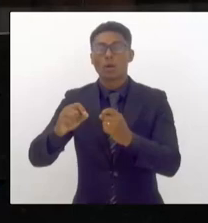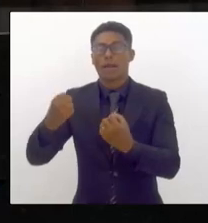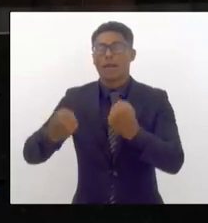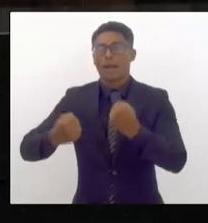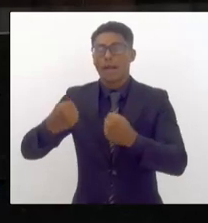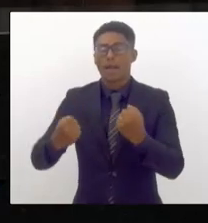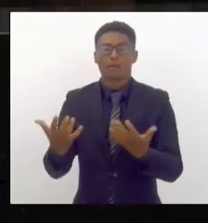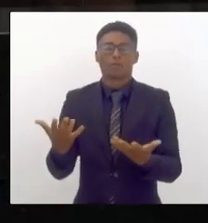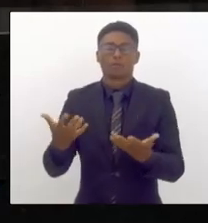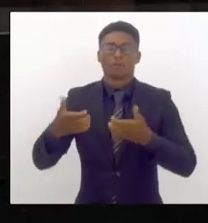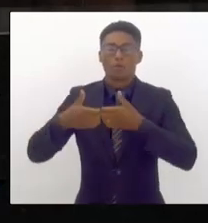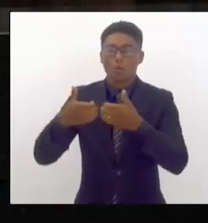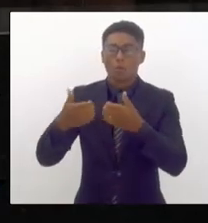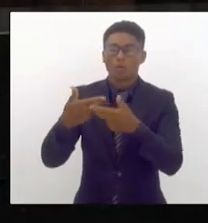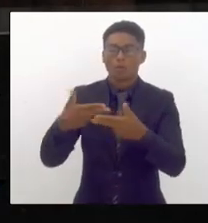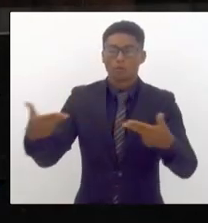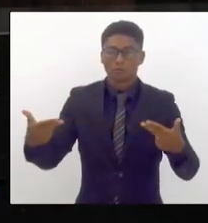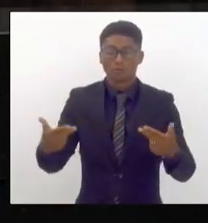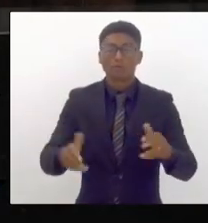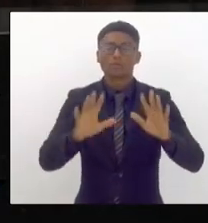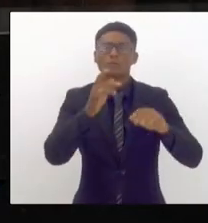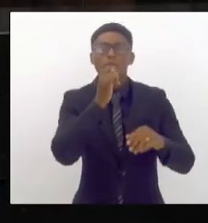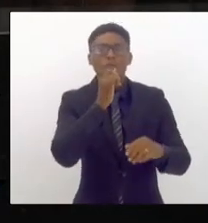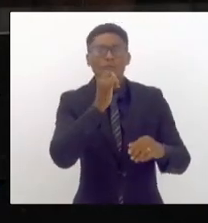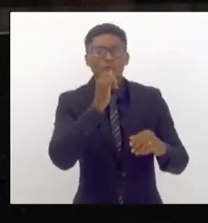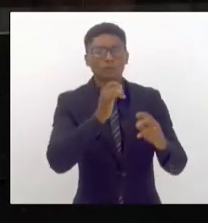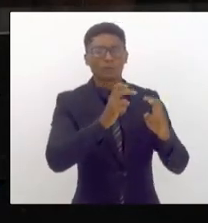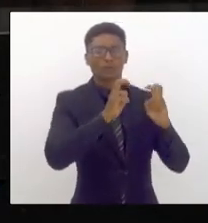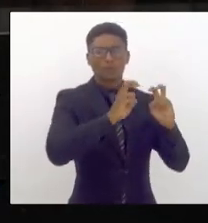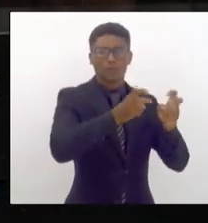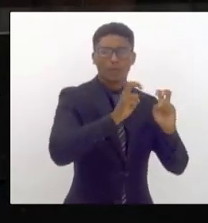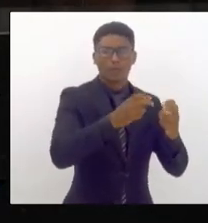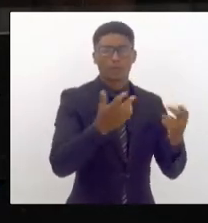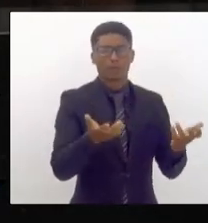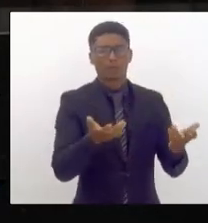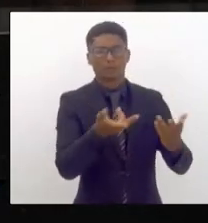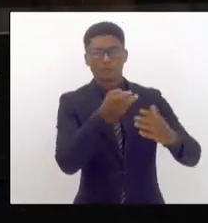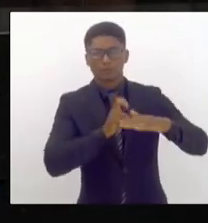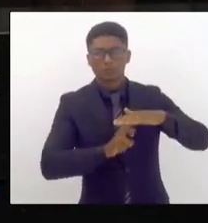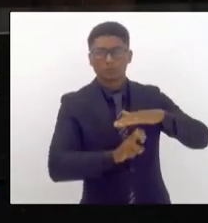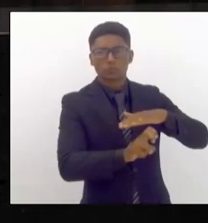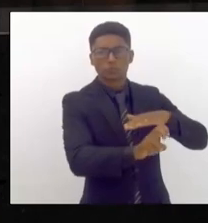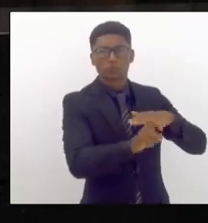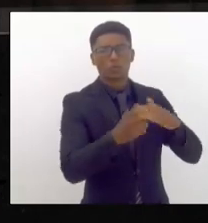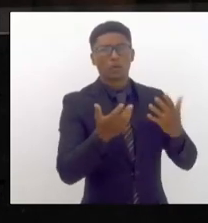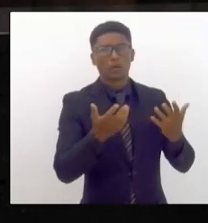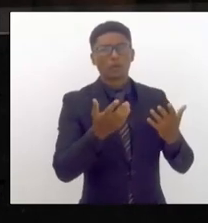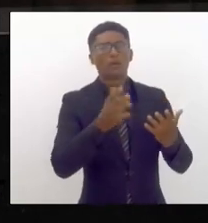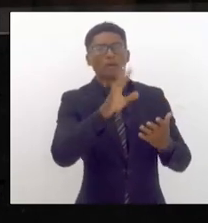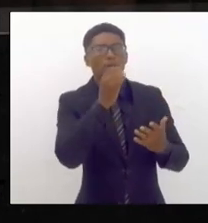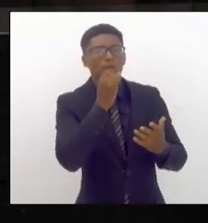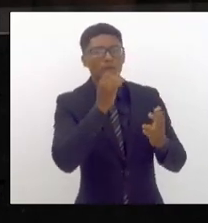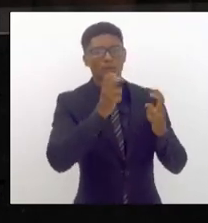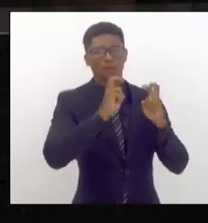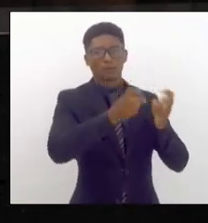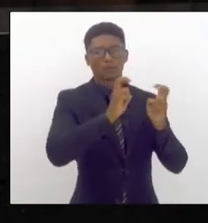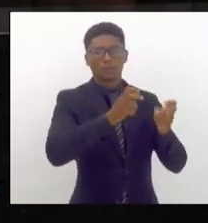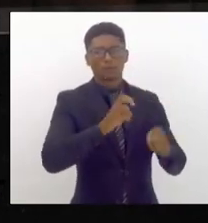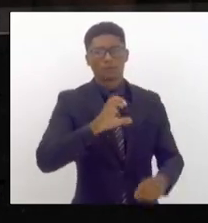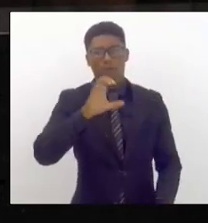metrô não foi atingido mas no caso dos trilhos da supervia como as canaletas não funcionam